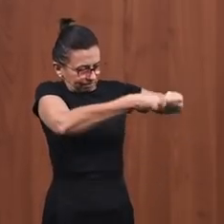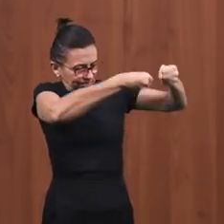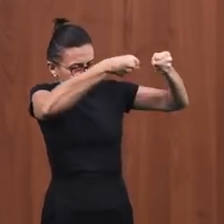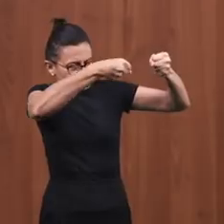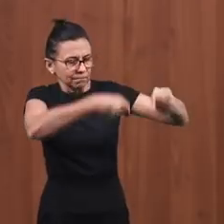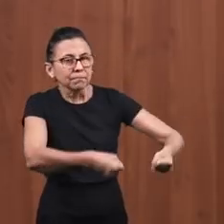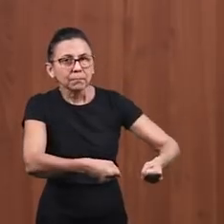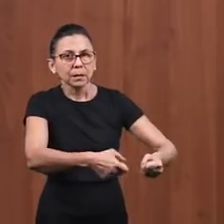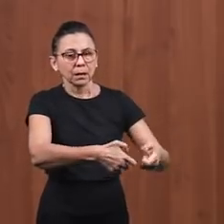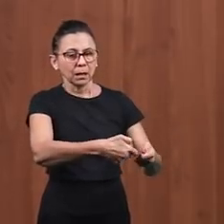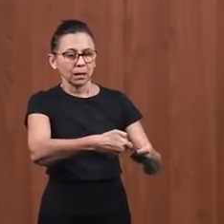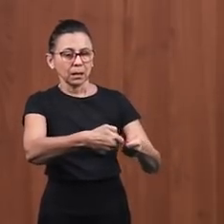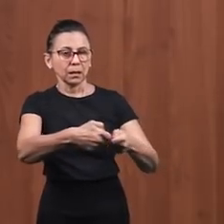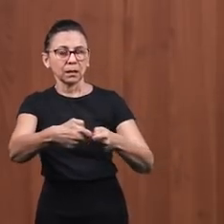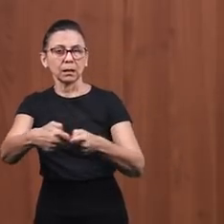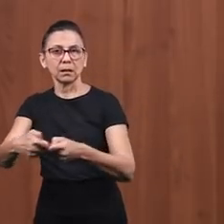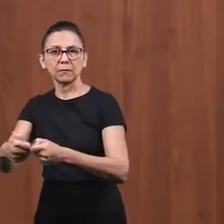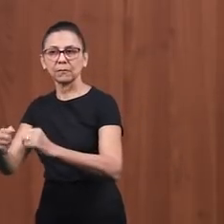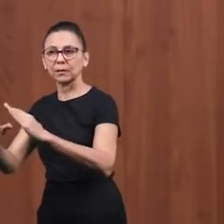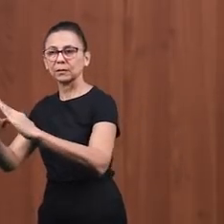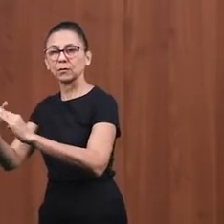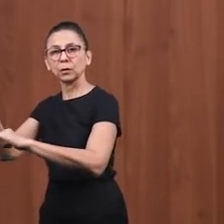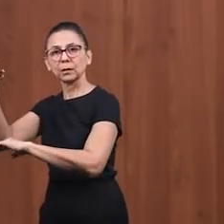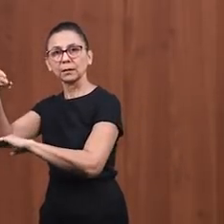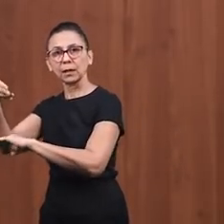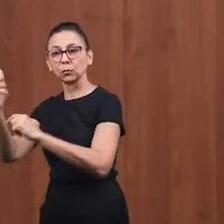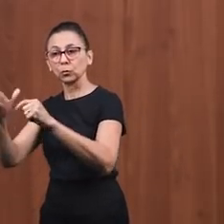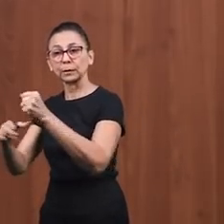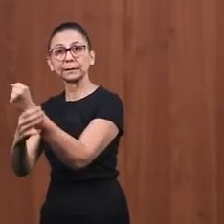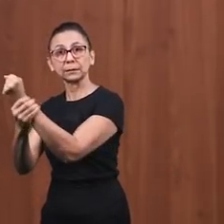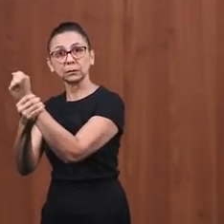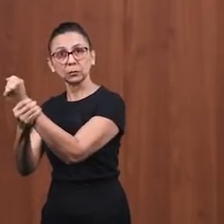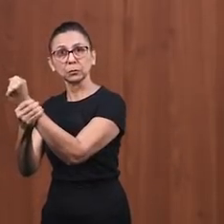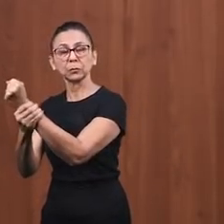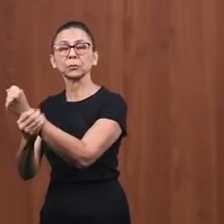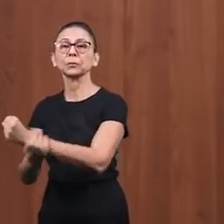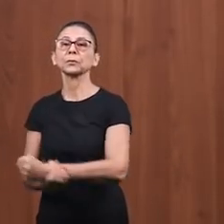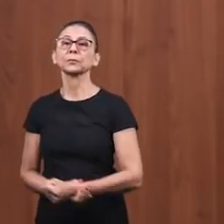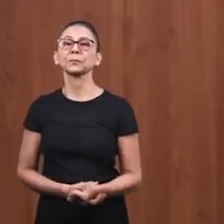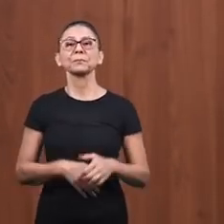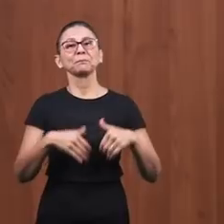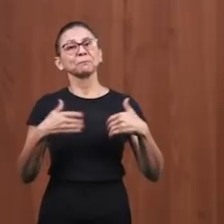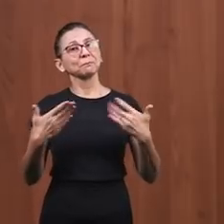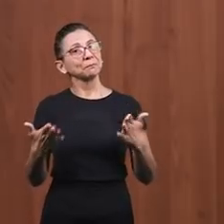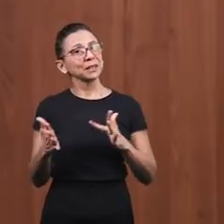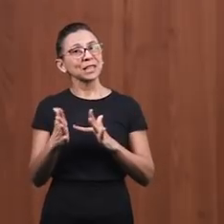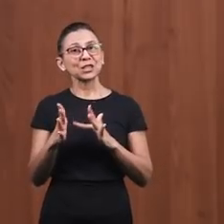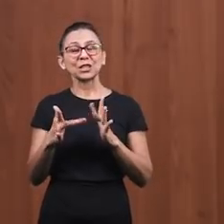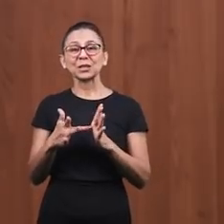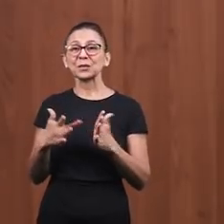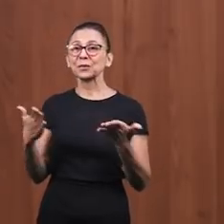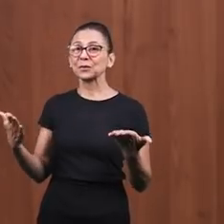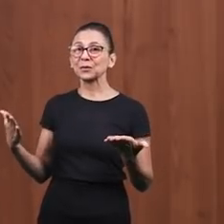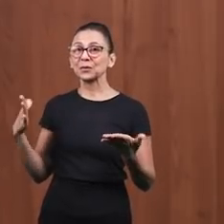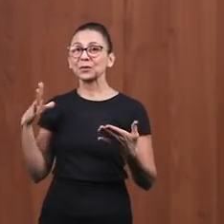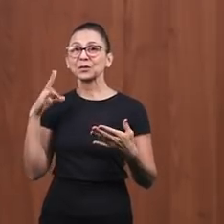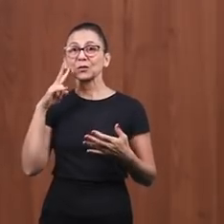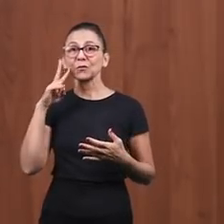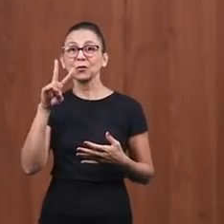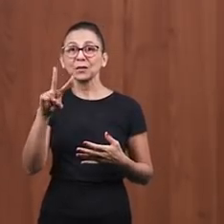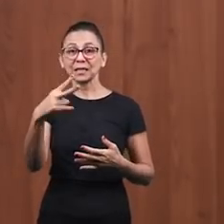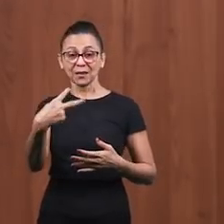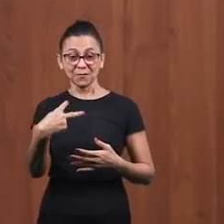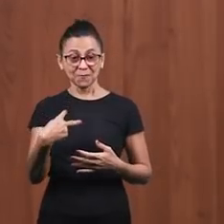levá-lo a um lugar seguro. Jesus fez isso conosco. O Senhor nos encontrou, o Senhor nos deu o Espírito